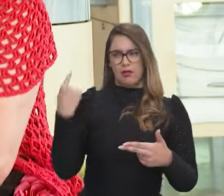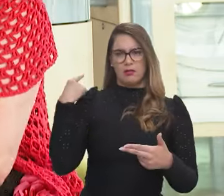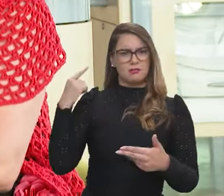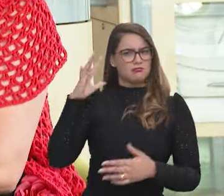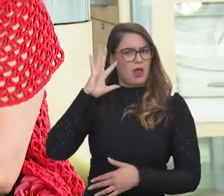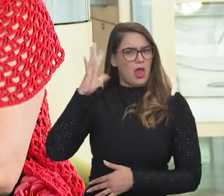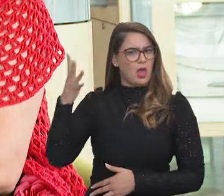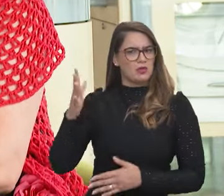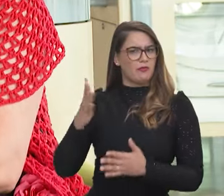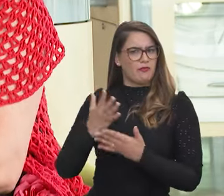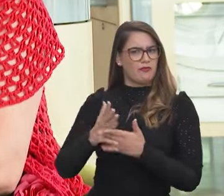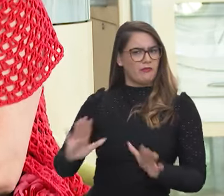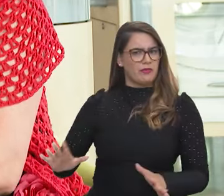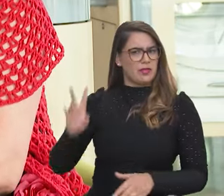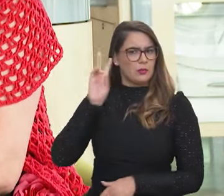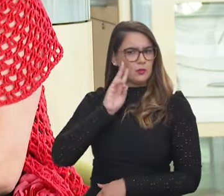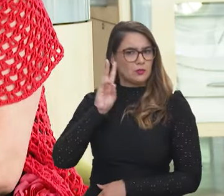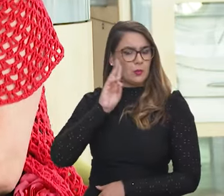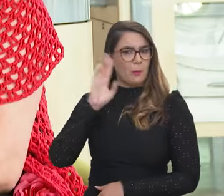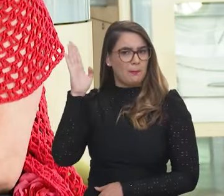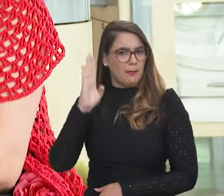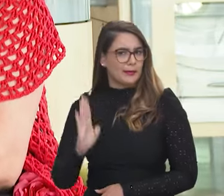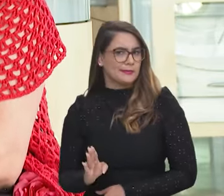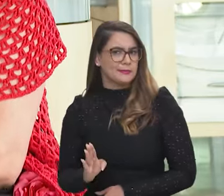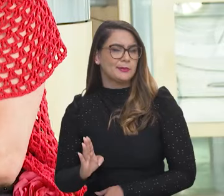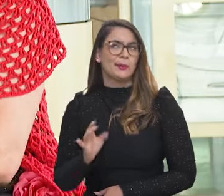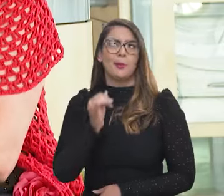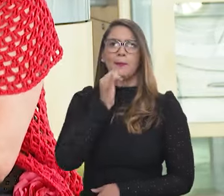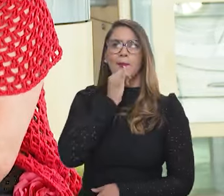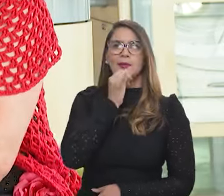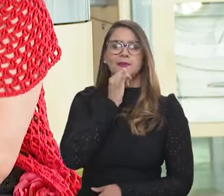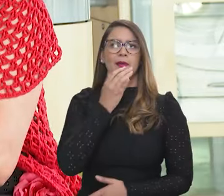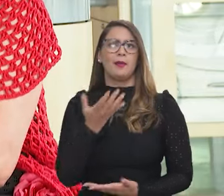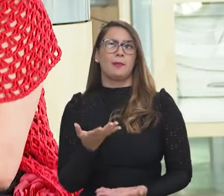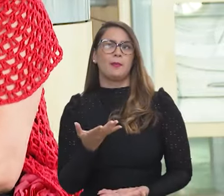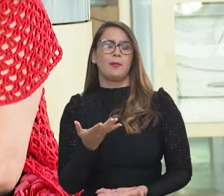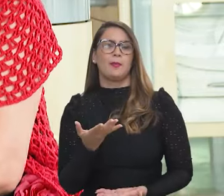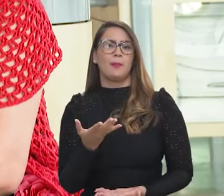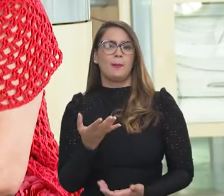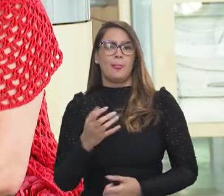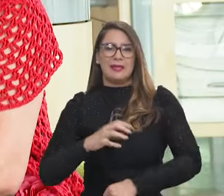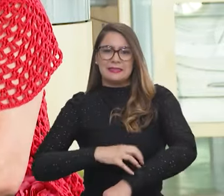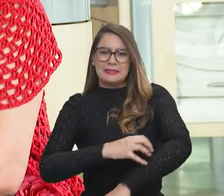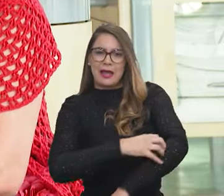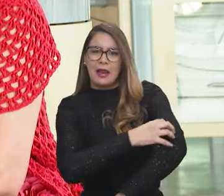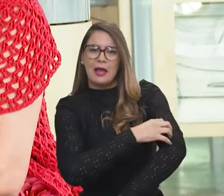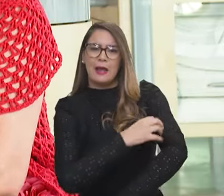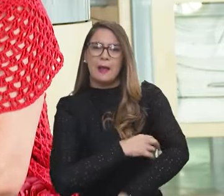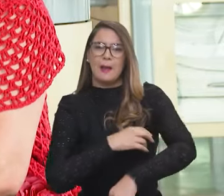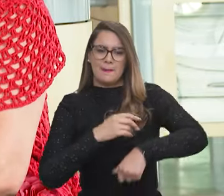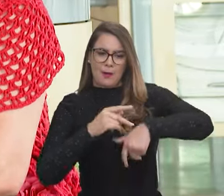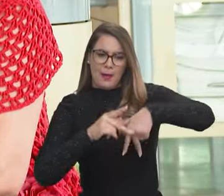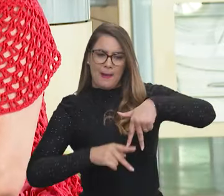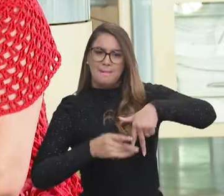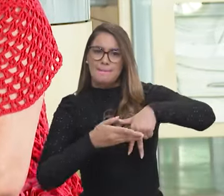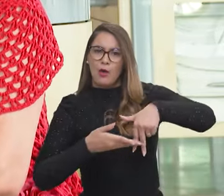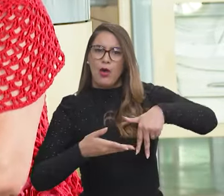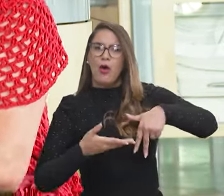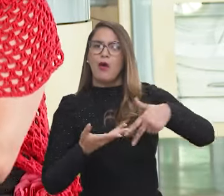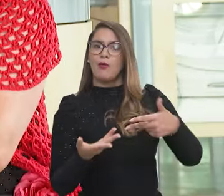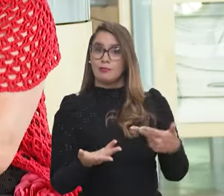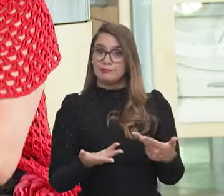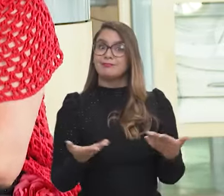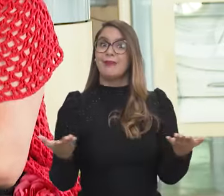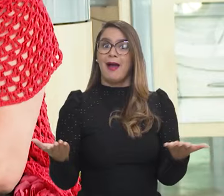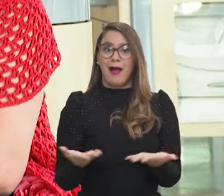eram página virada da história brasileira, como é o caso do sarampo, da poliomielite,